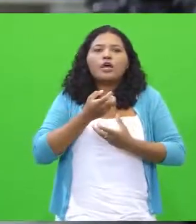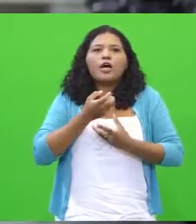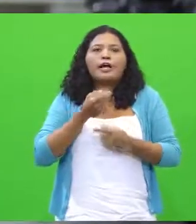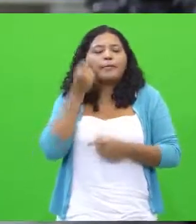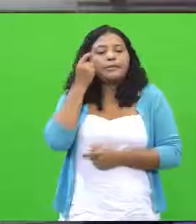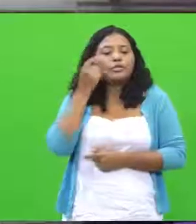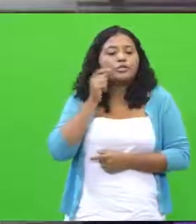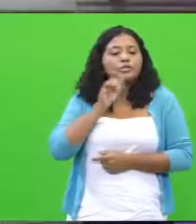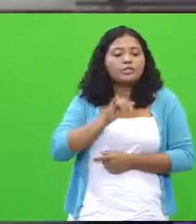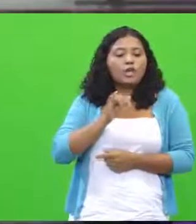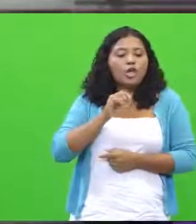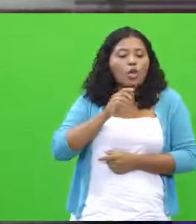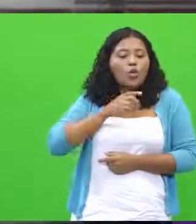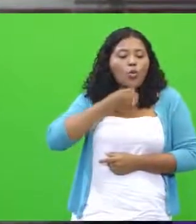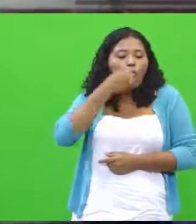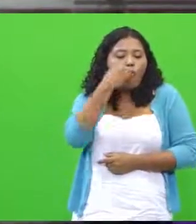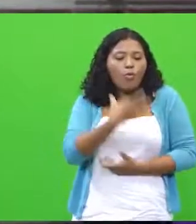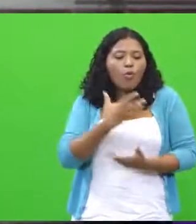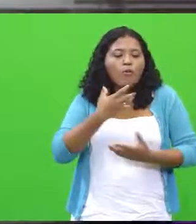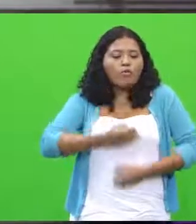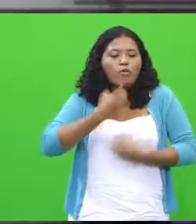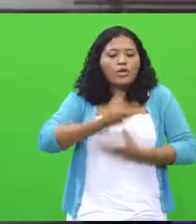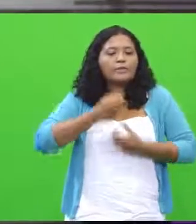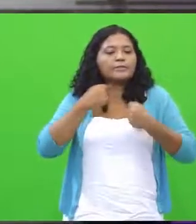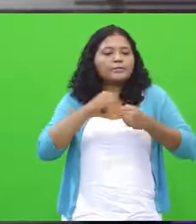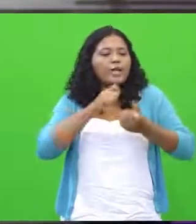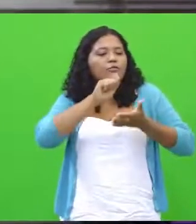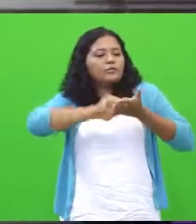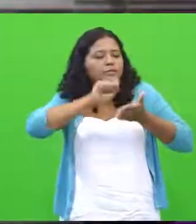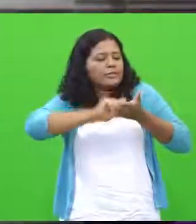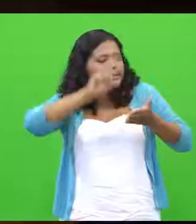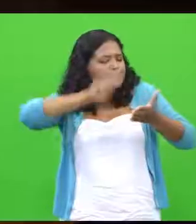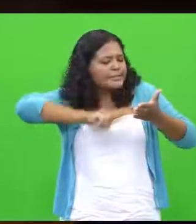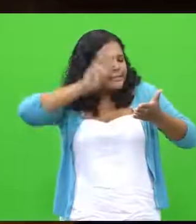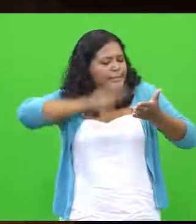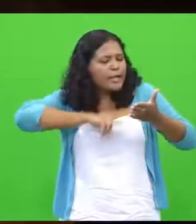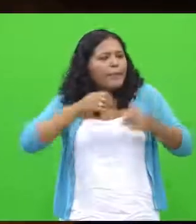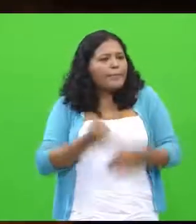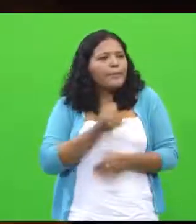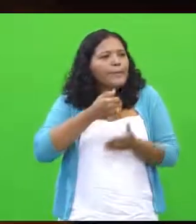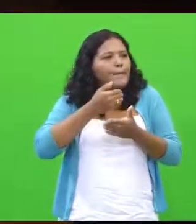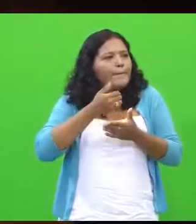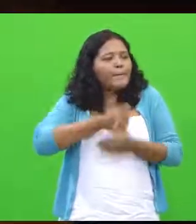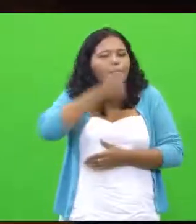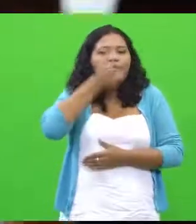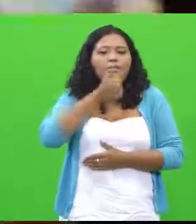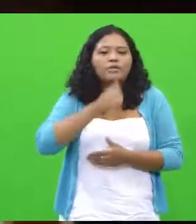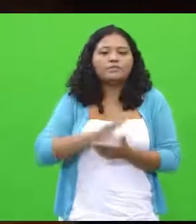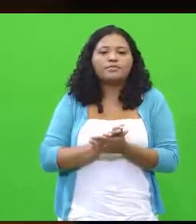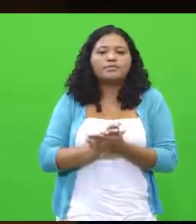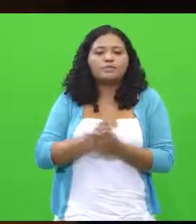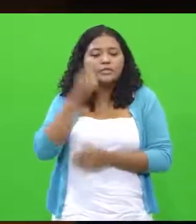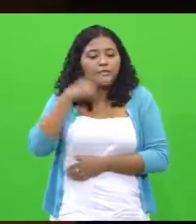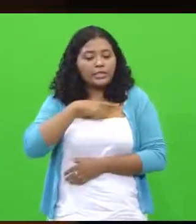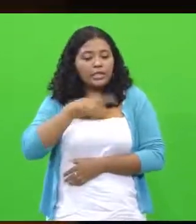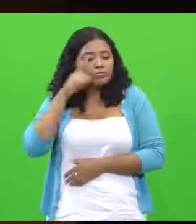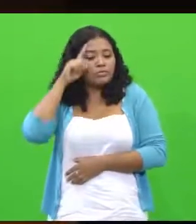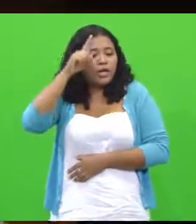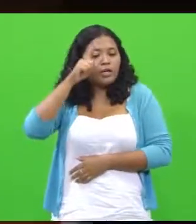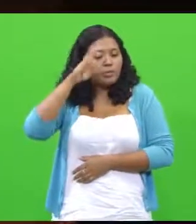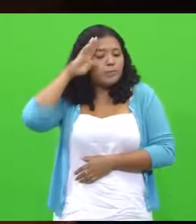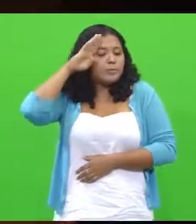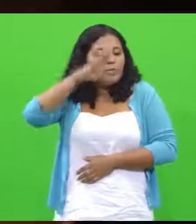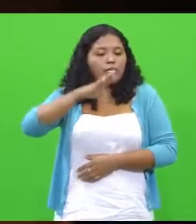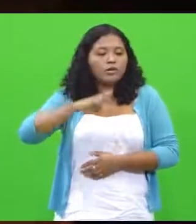você aprende, mais você consegue escrever bem para transmitir as suas ideias. E tem uma coisa importante que cada escritor deve ter, cada artista deve ter.